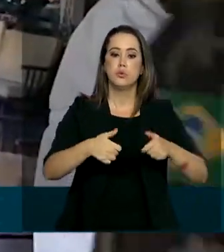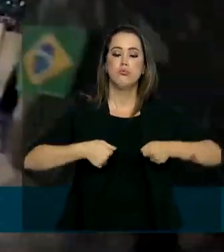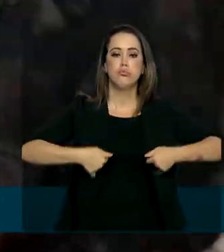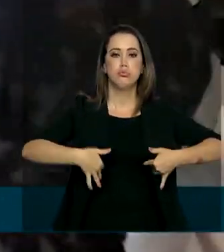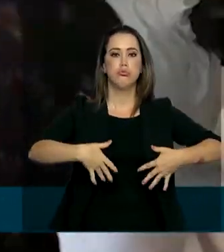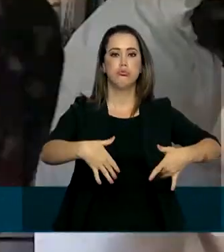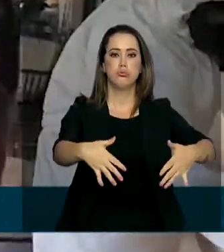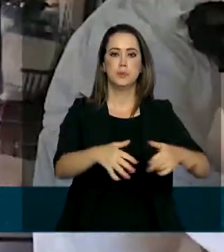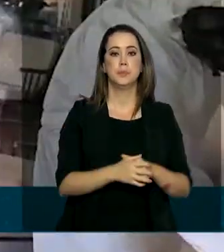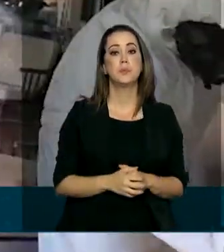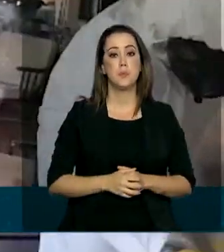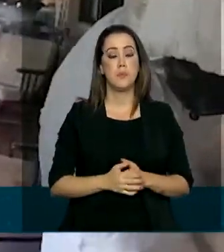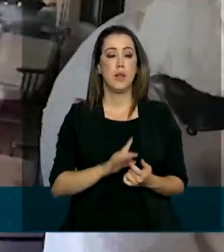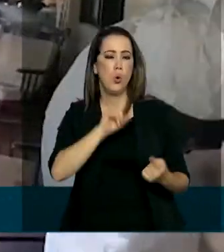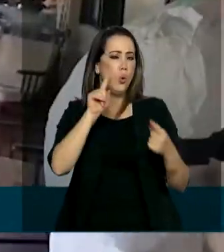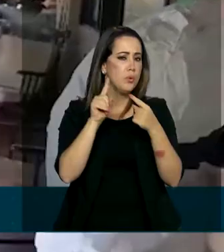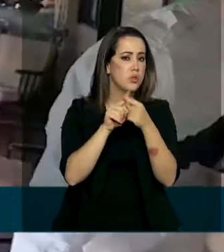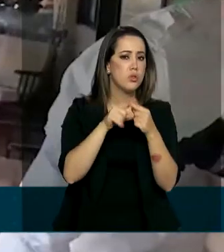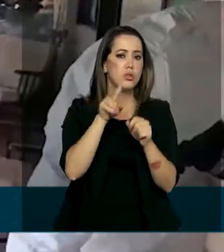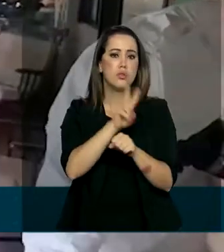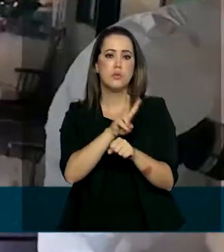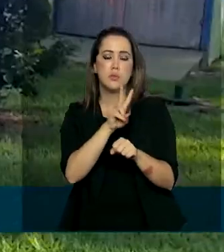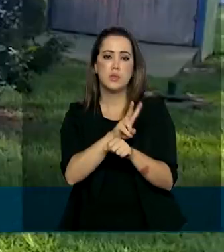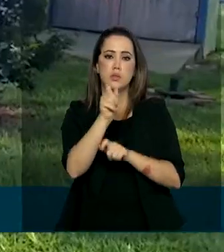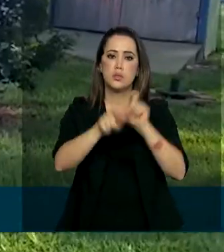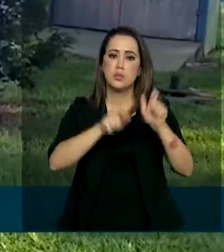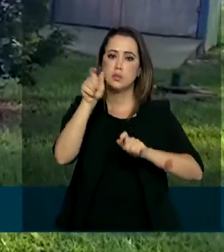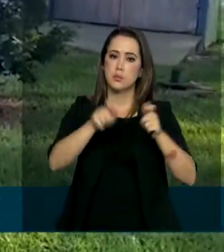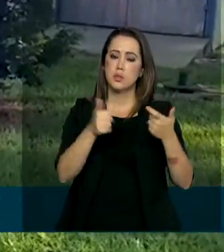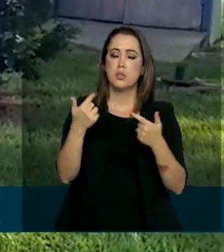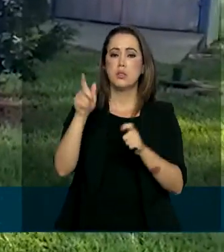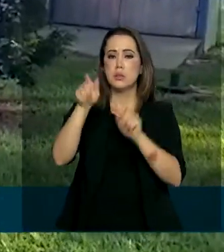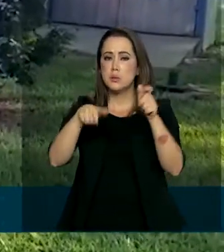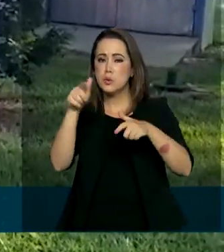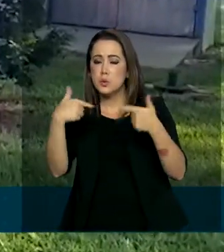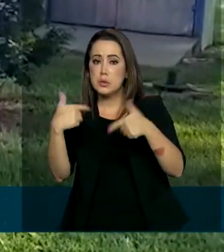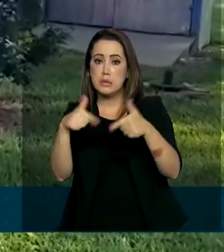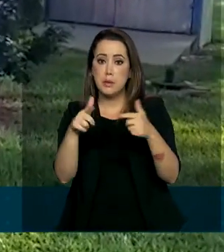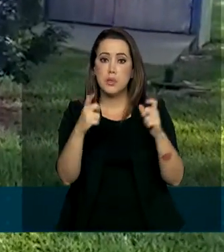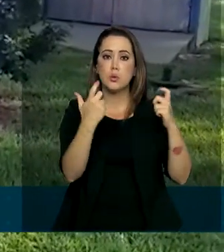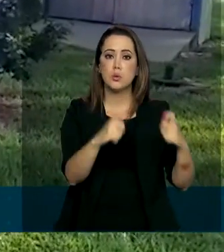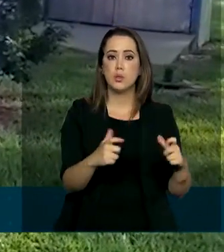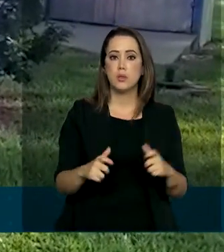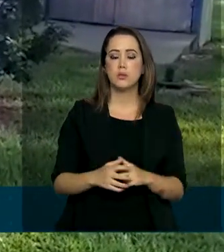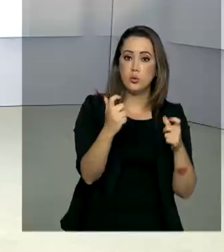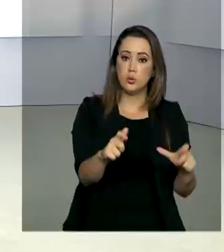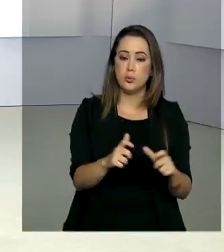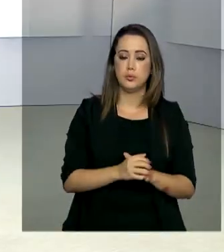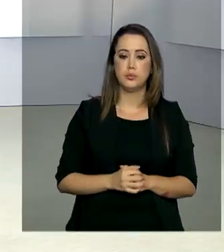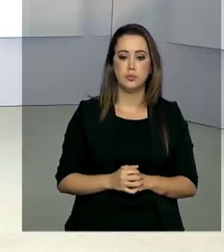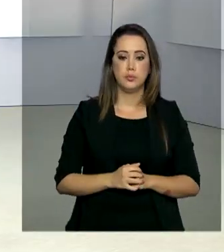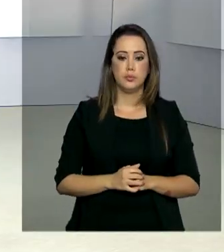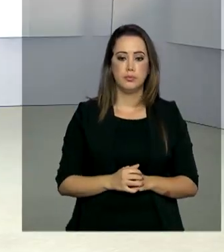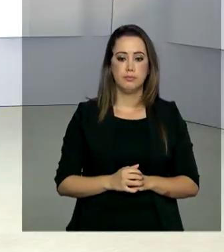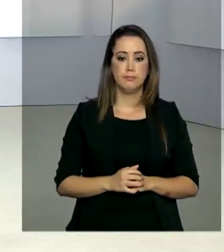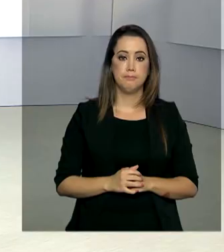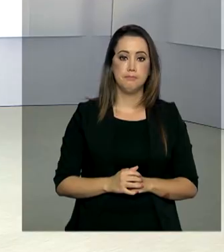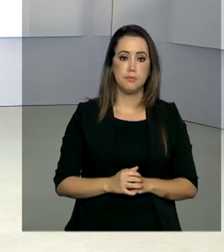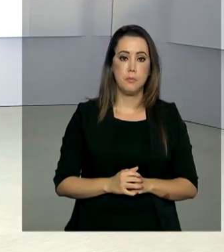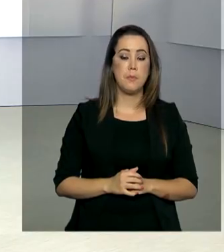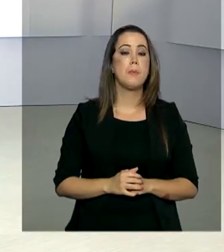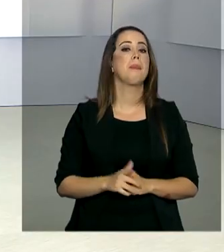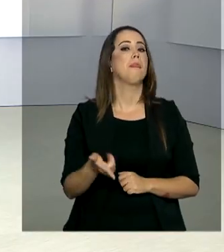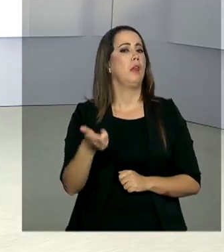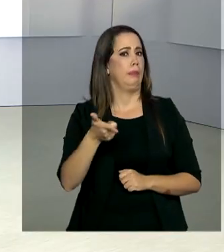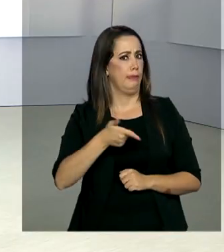descontaminações. A ideia é proteger as pessoas e os funcionários que frequentam o local. Não vai faltar dinheiro